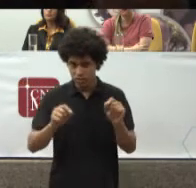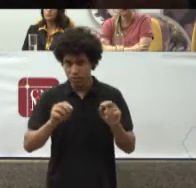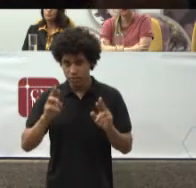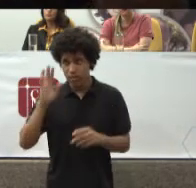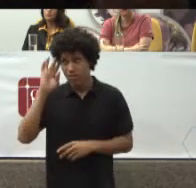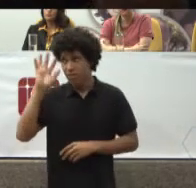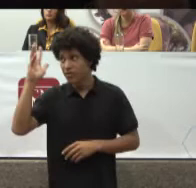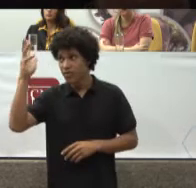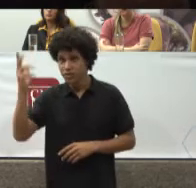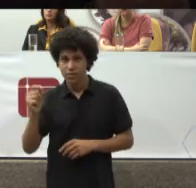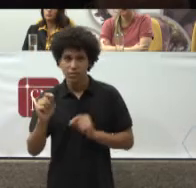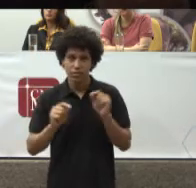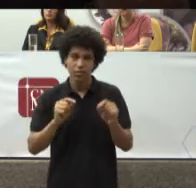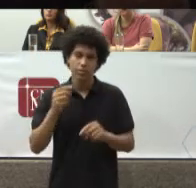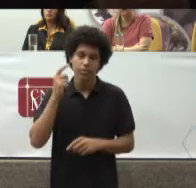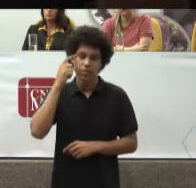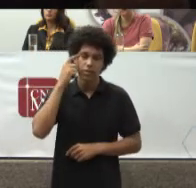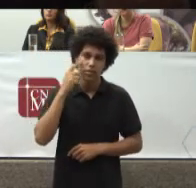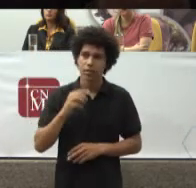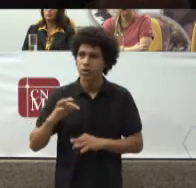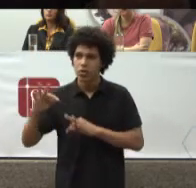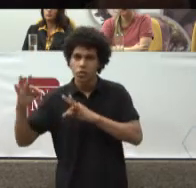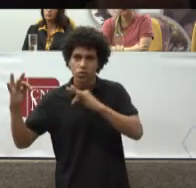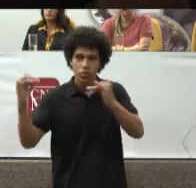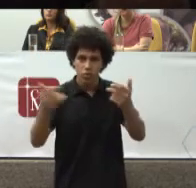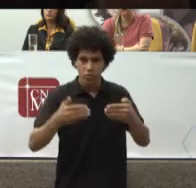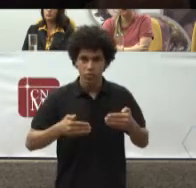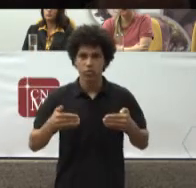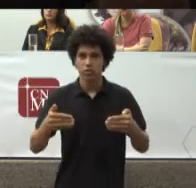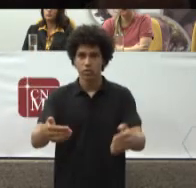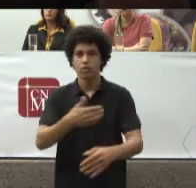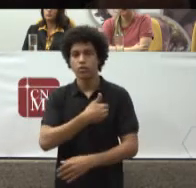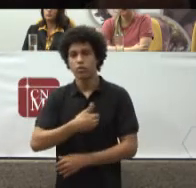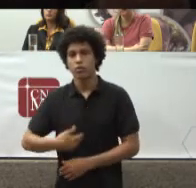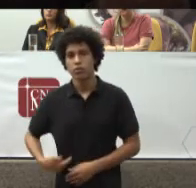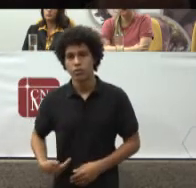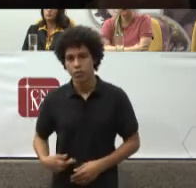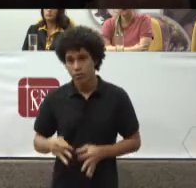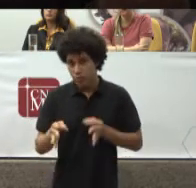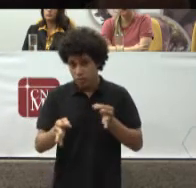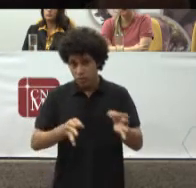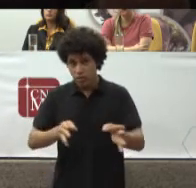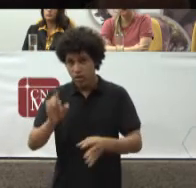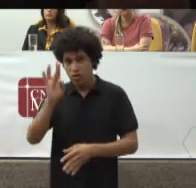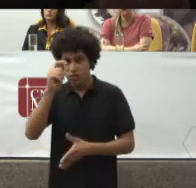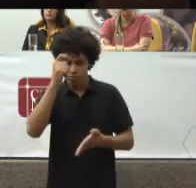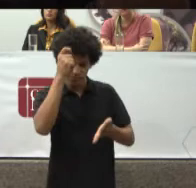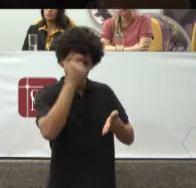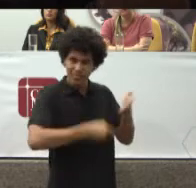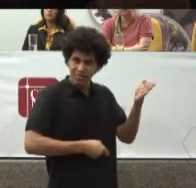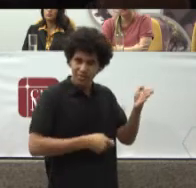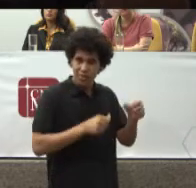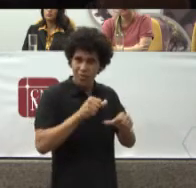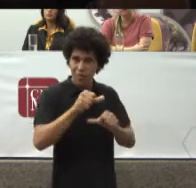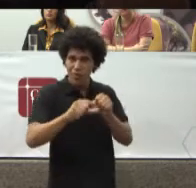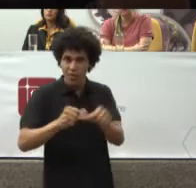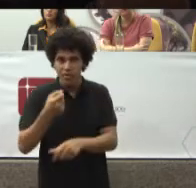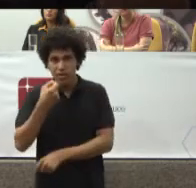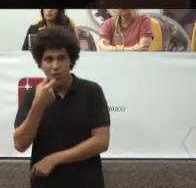Que vem No enfoque Individualizado Só para assinatura E mudança Do remédio E do nome